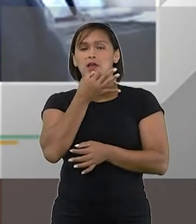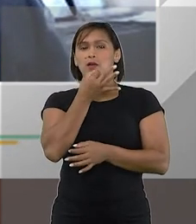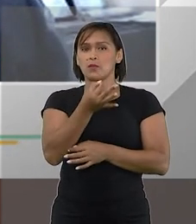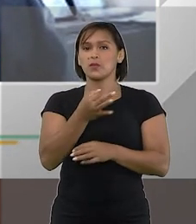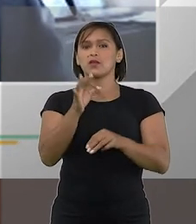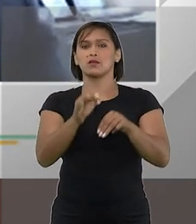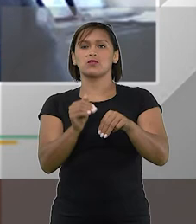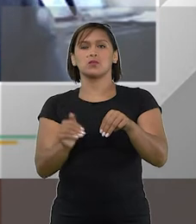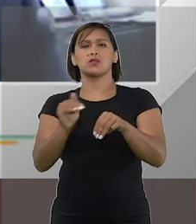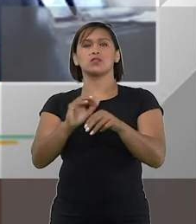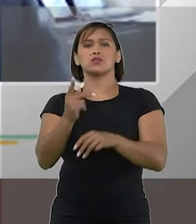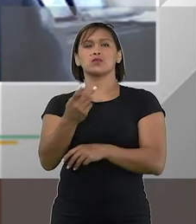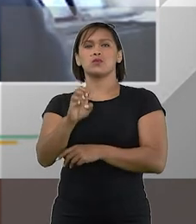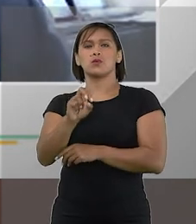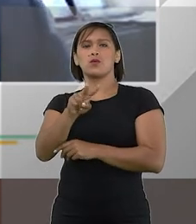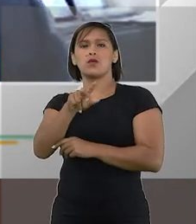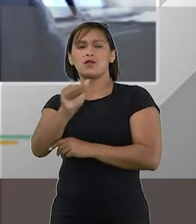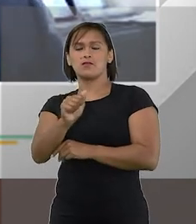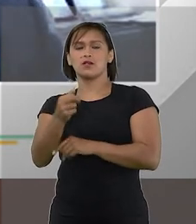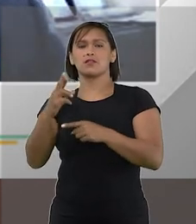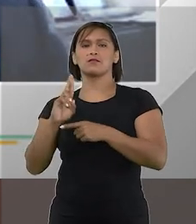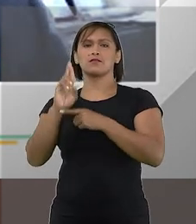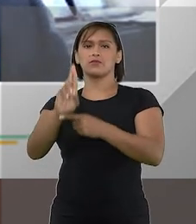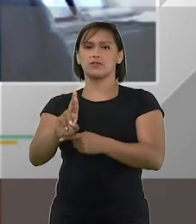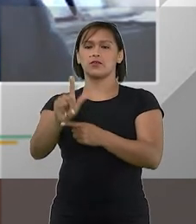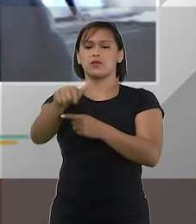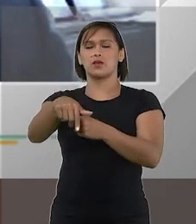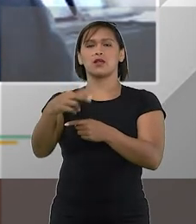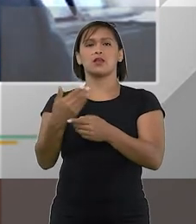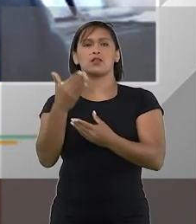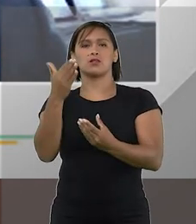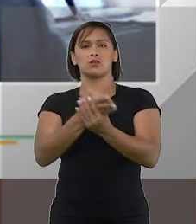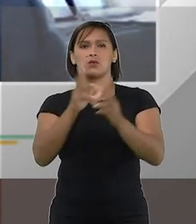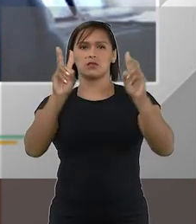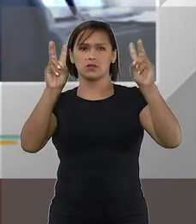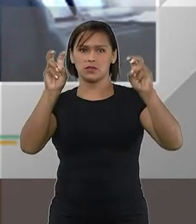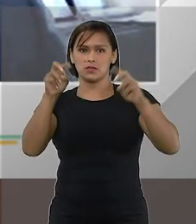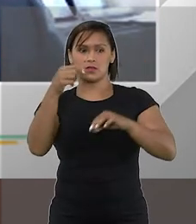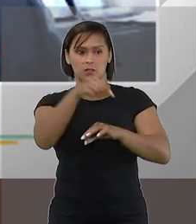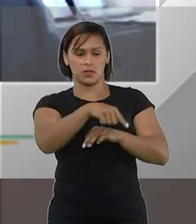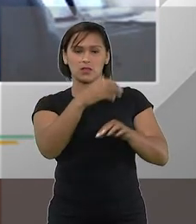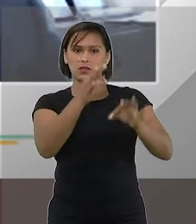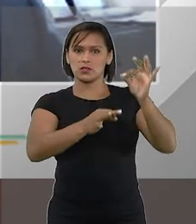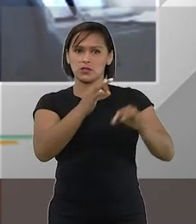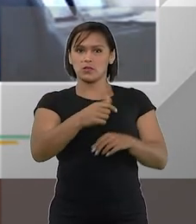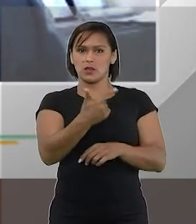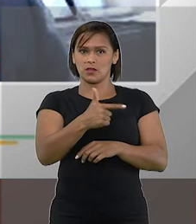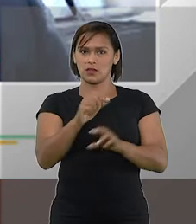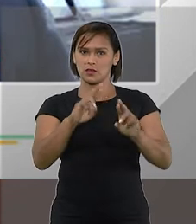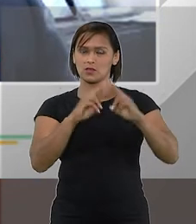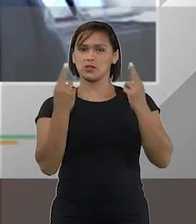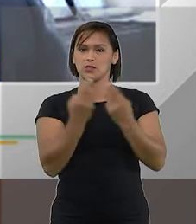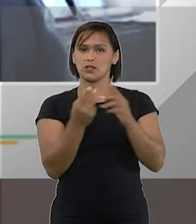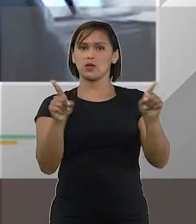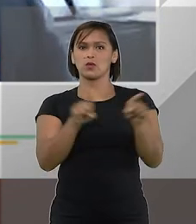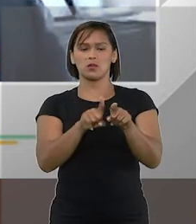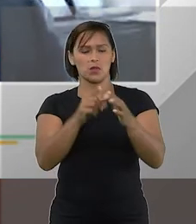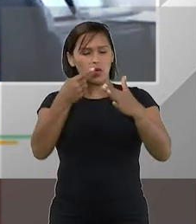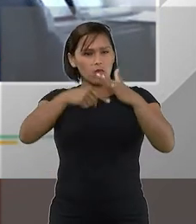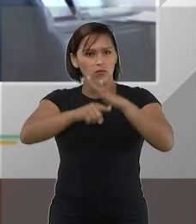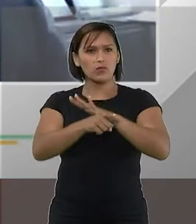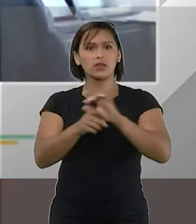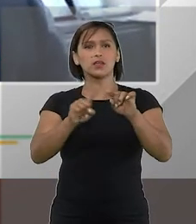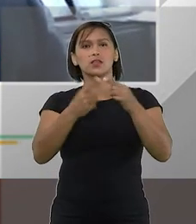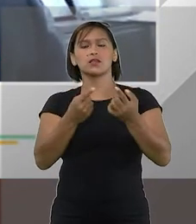argumentos do ministro Queva que foi o relator desse tema nesse julgamento da segunda sessão também muito